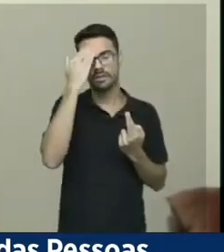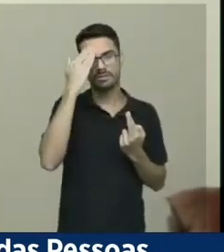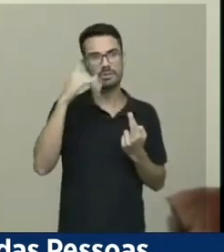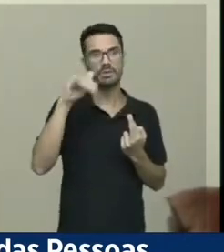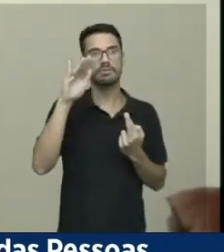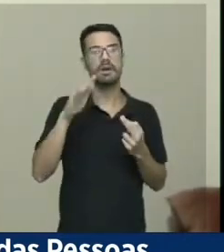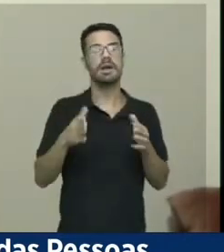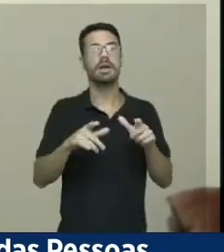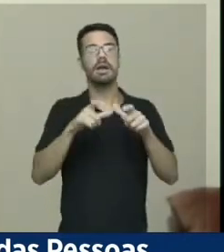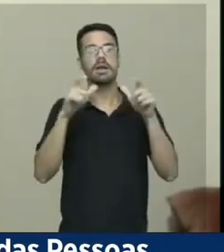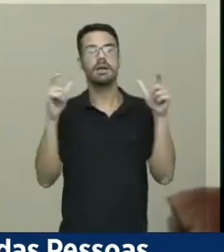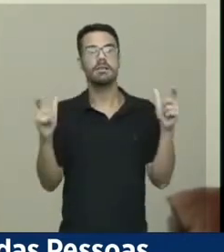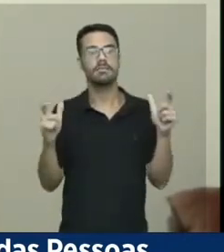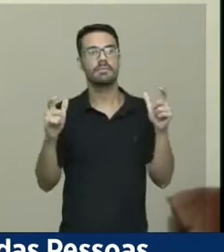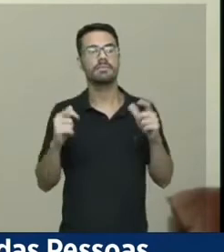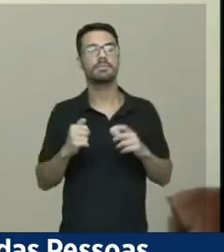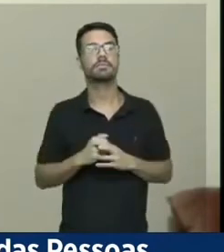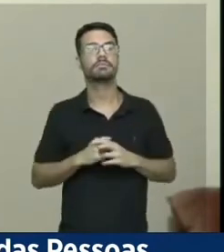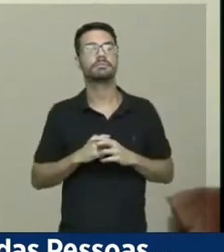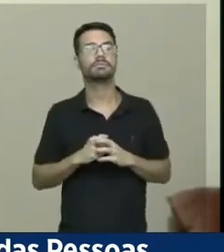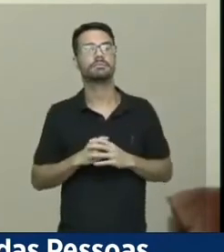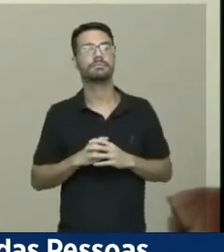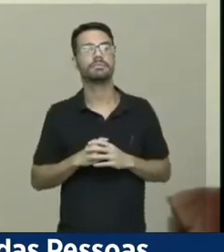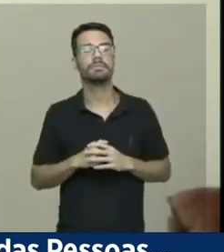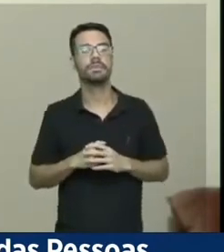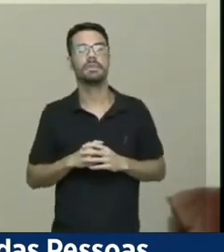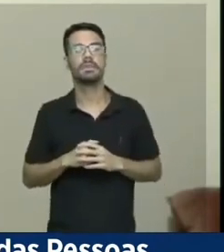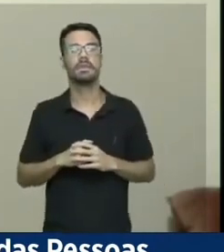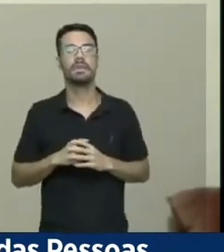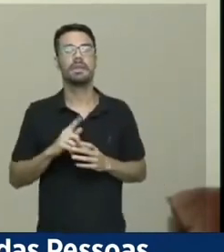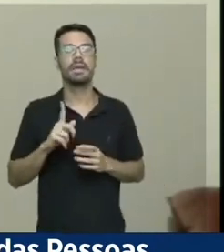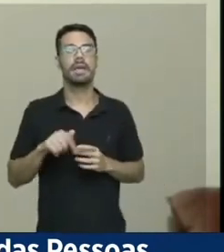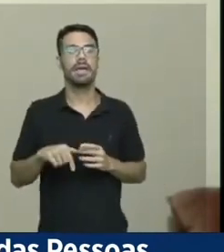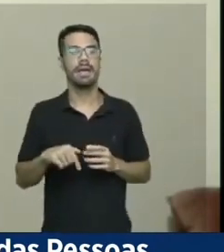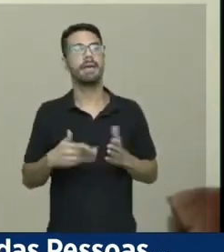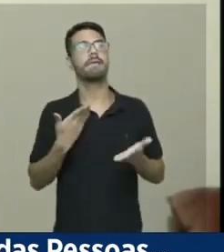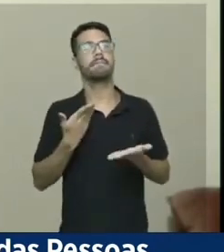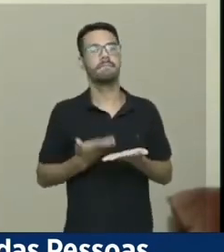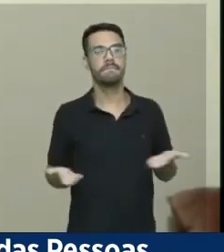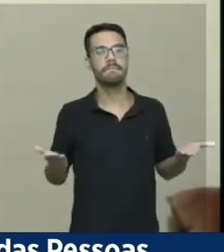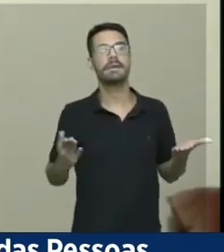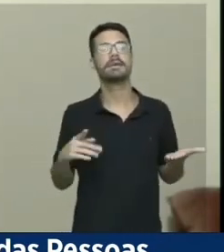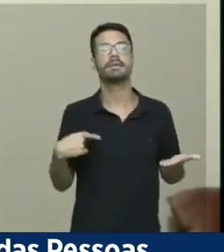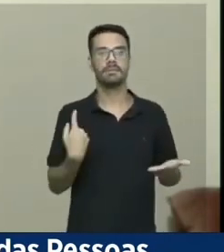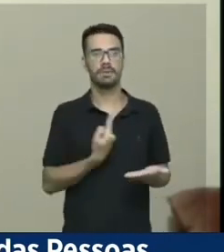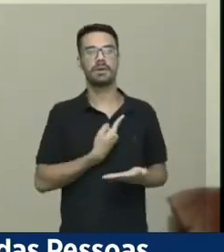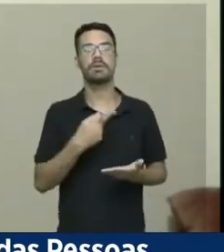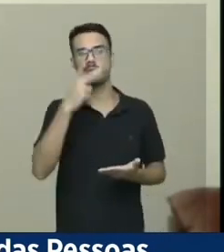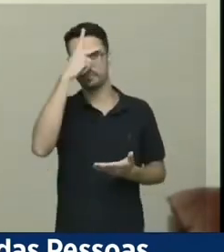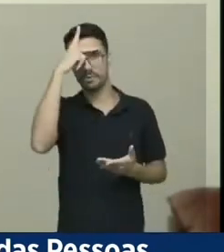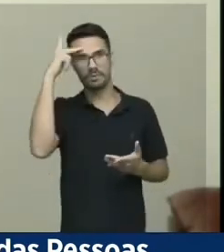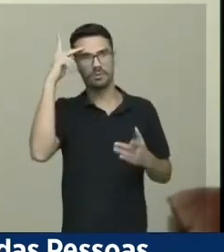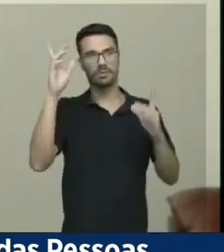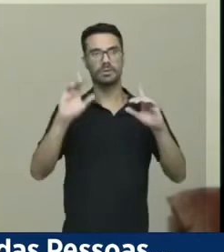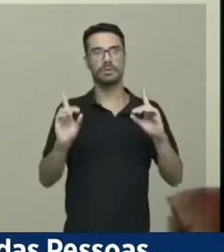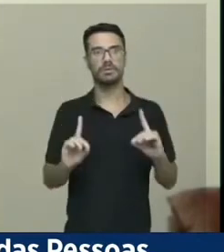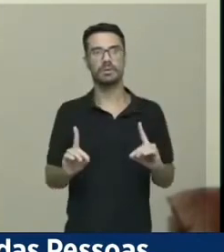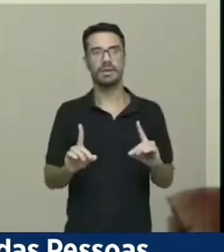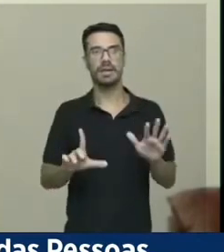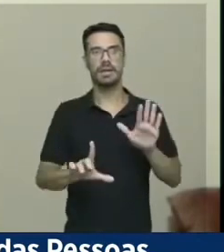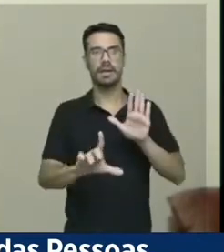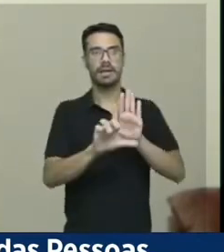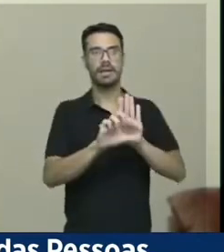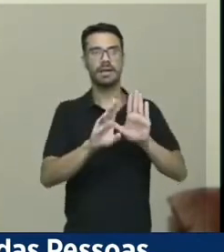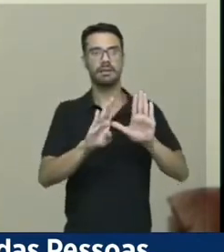ampla, ela é simbolicamente um grande retrocesso para nós, pessoas com deficiência. A Lei Brasileira de